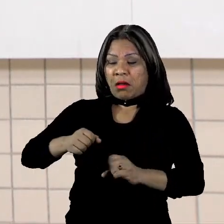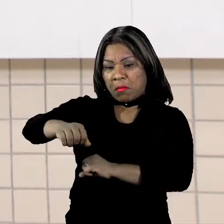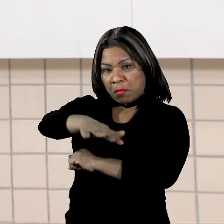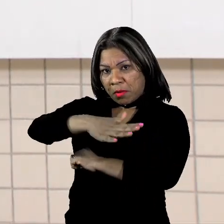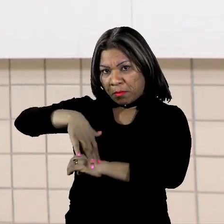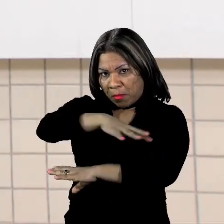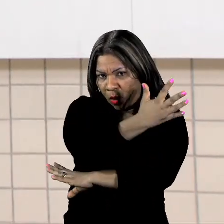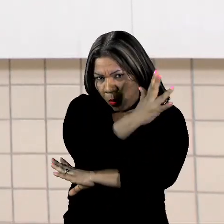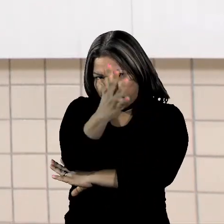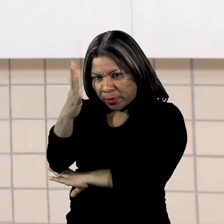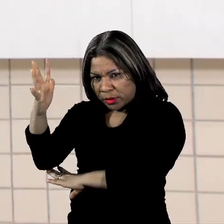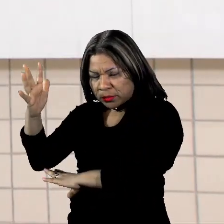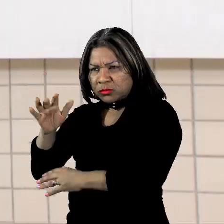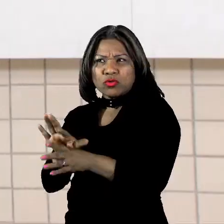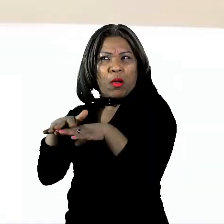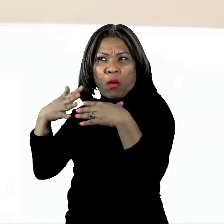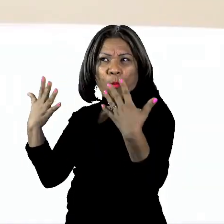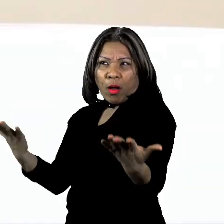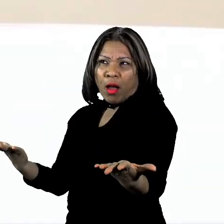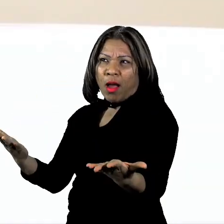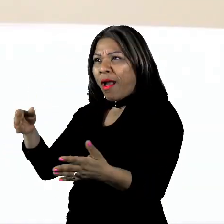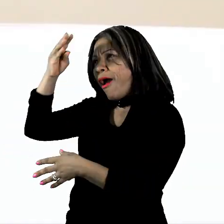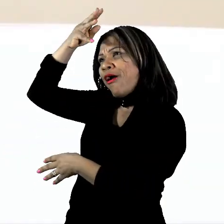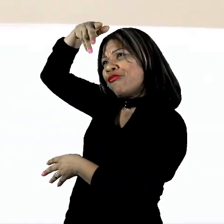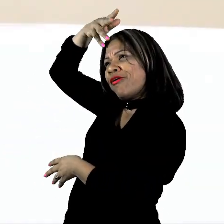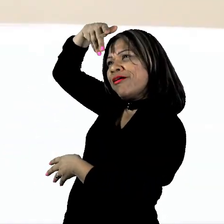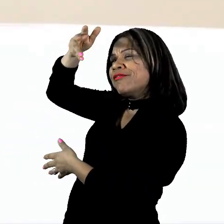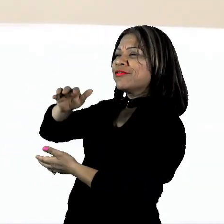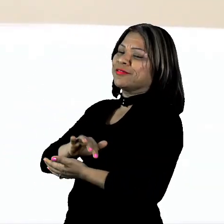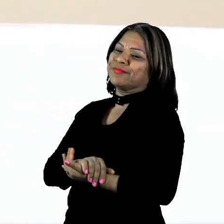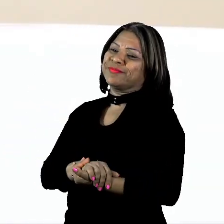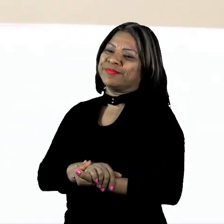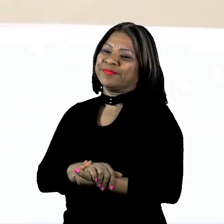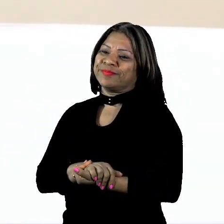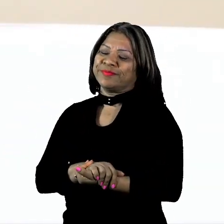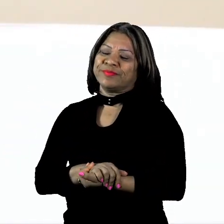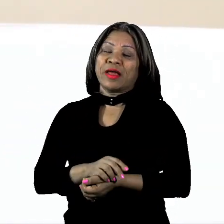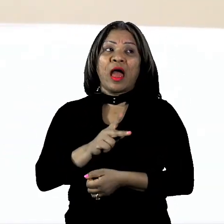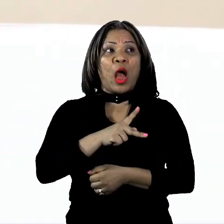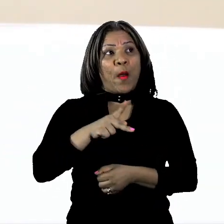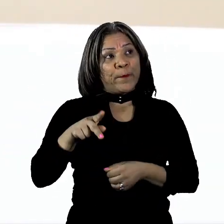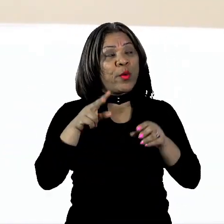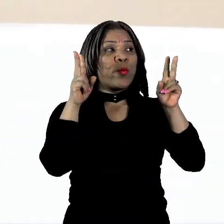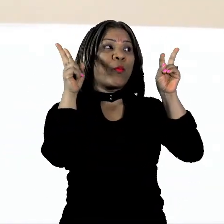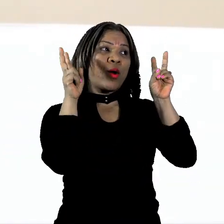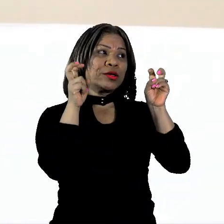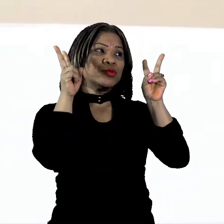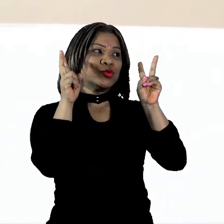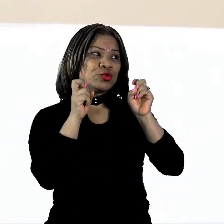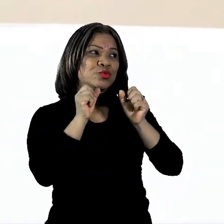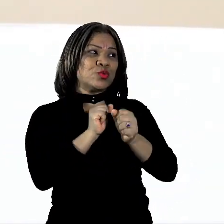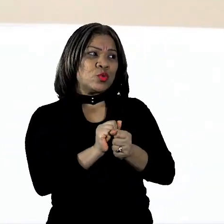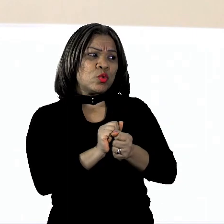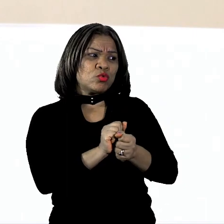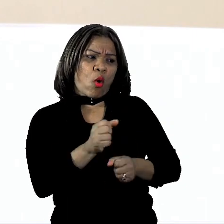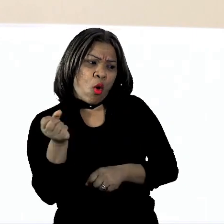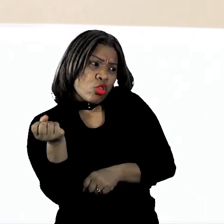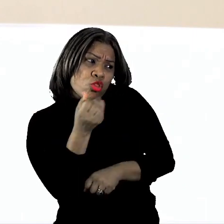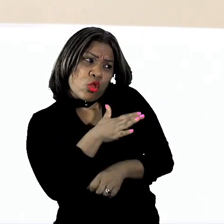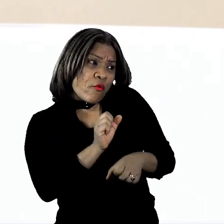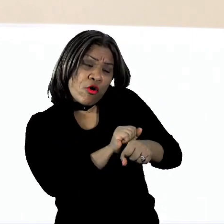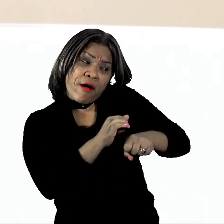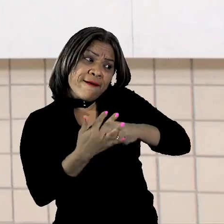Qual foi, Fava? Prof, o assunto desse texto foi sobre o novo coronavírus.